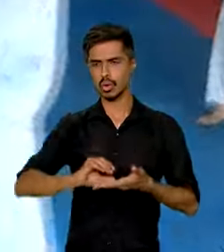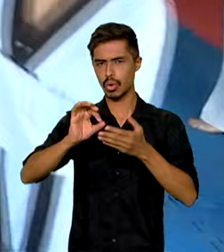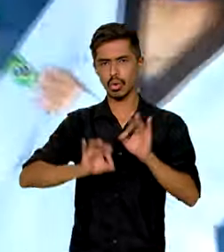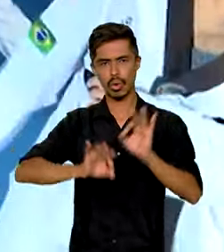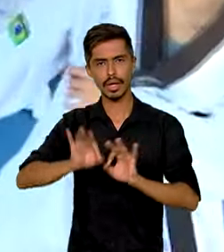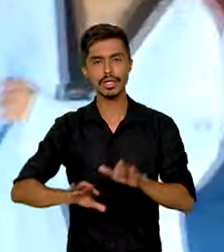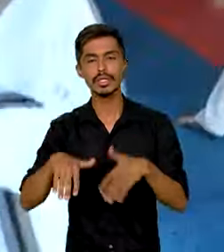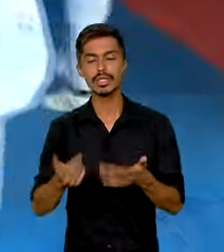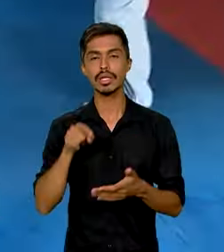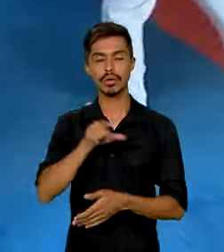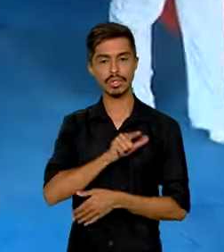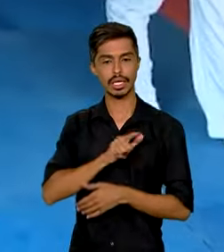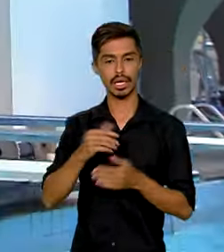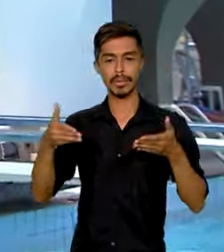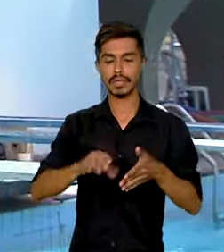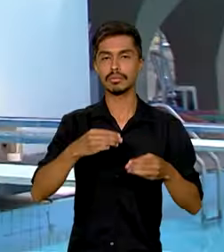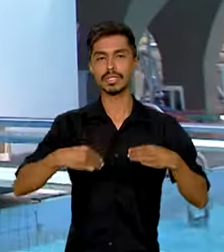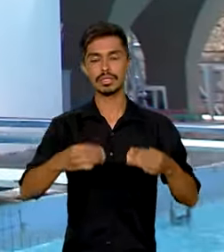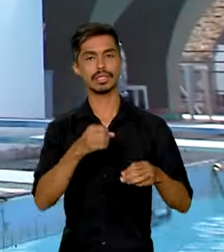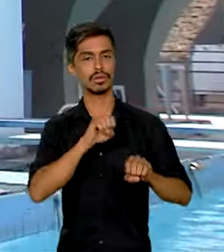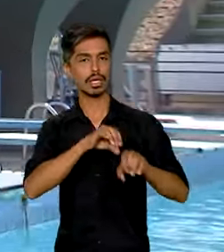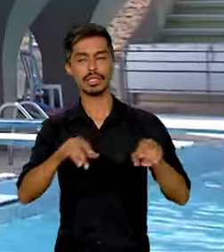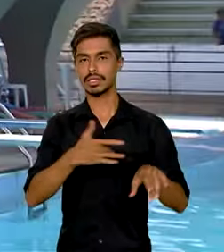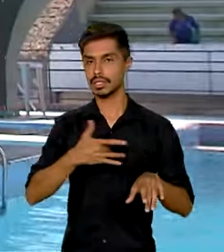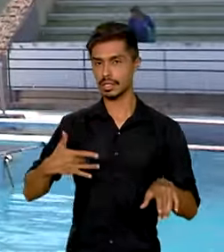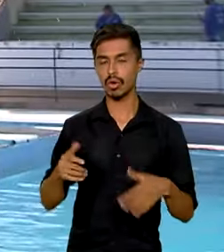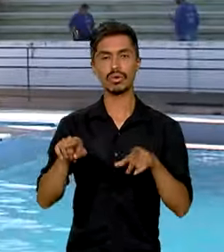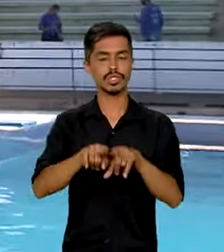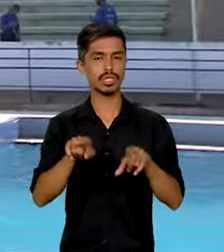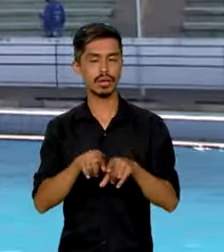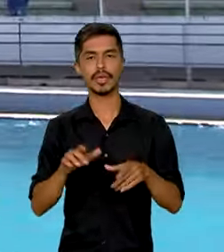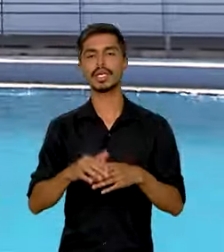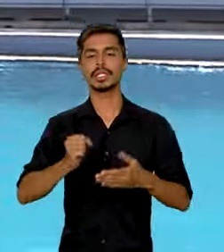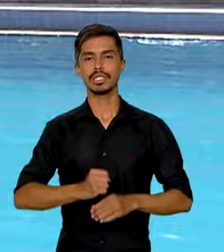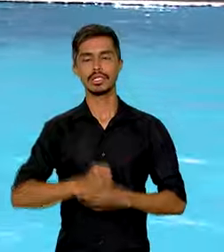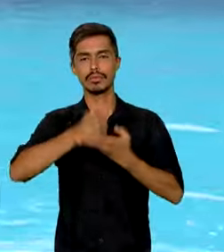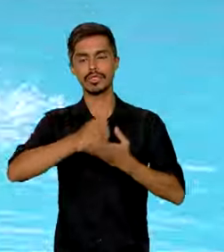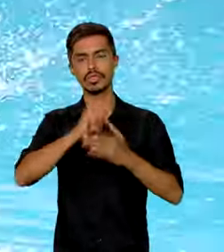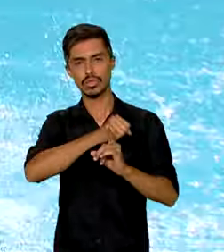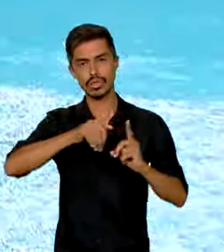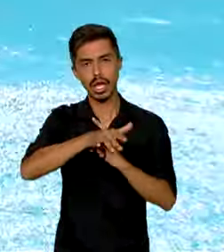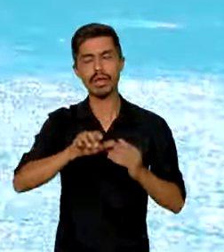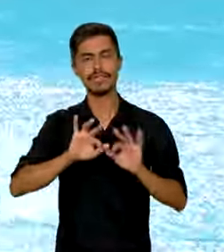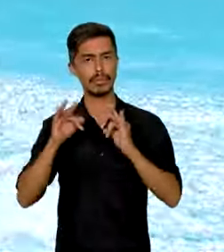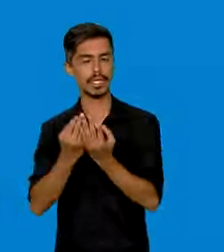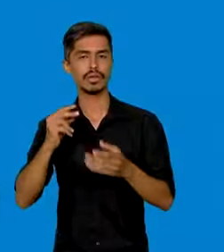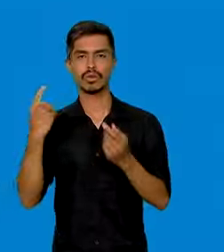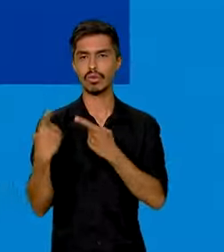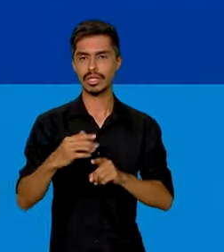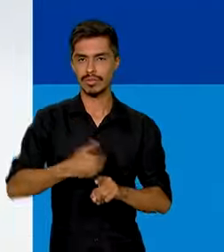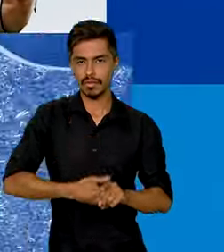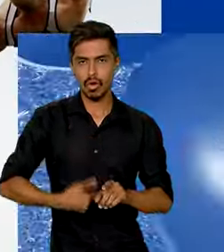participação dos Ministérios da Educação, da Saúde e do Desenvolvimento e Assistência Social, Família e Combate à Fome.